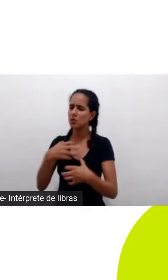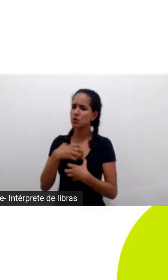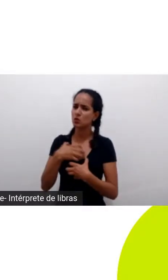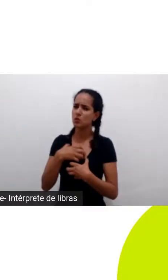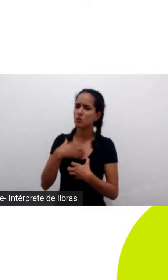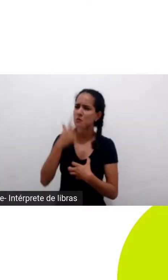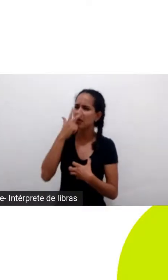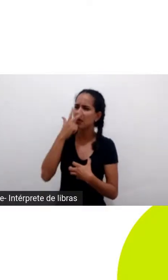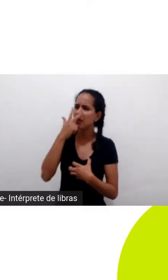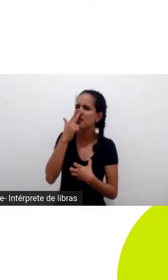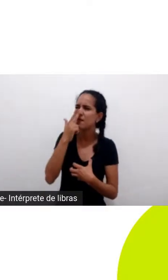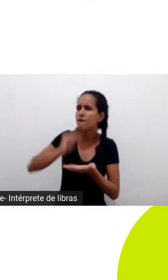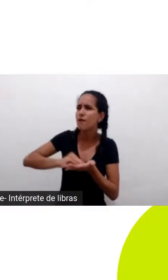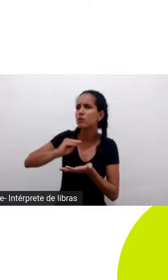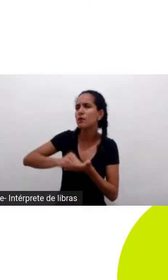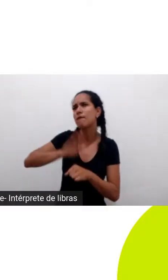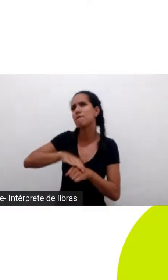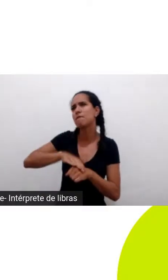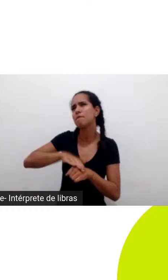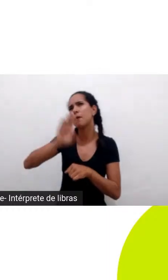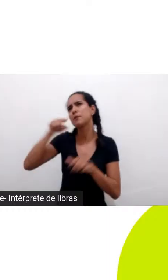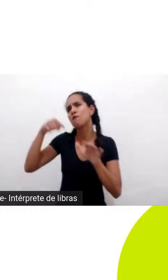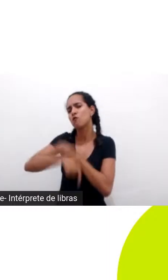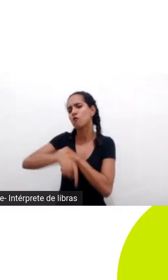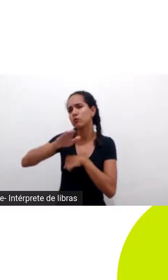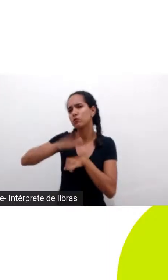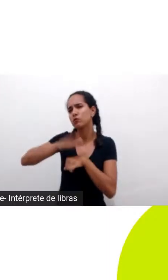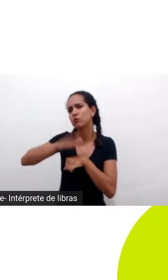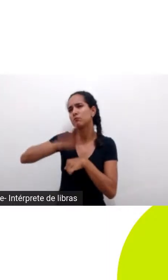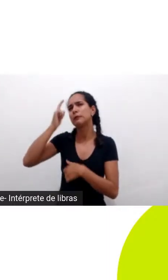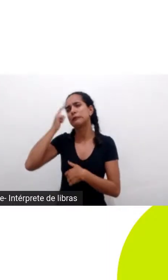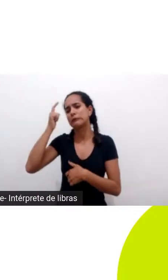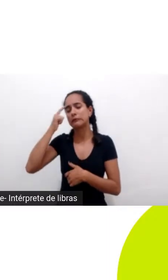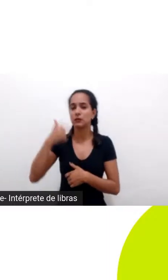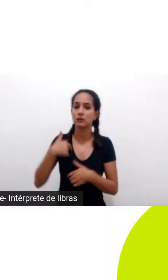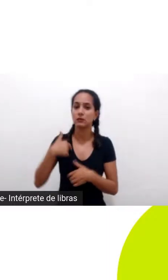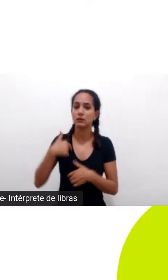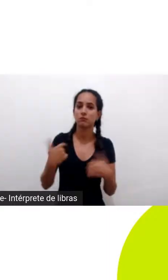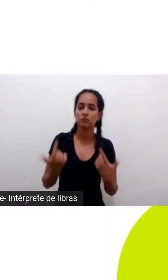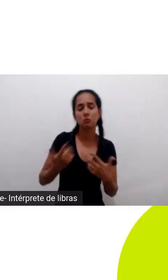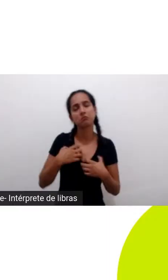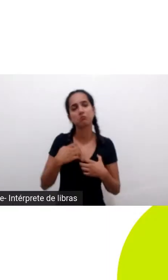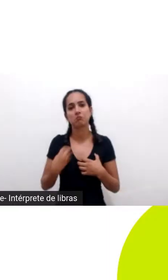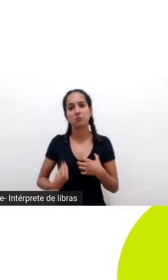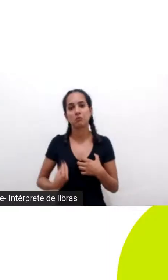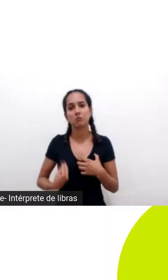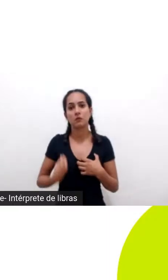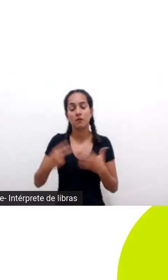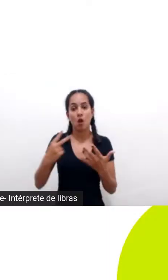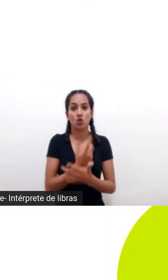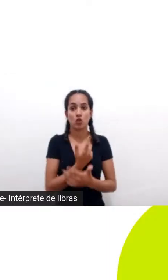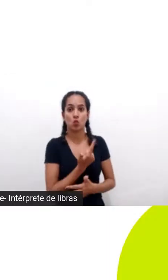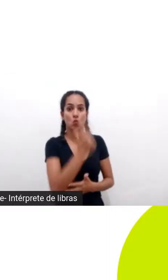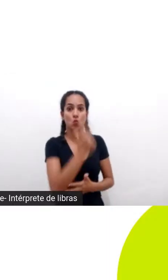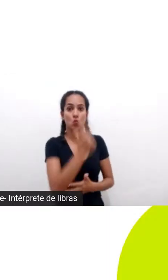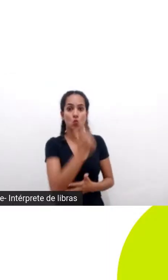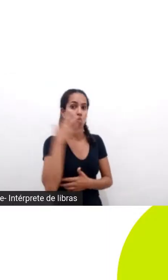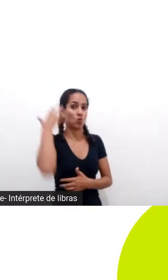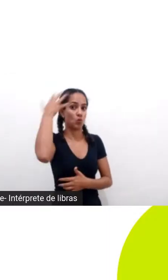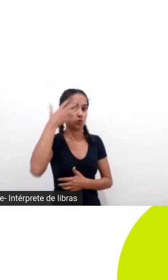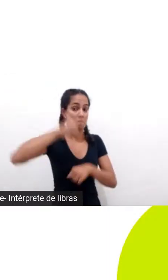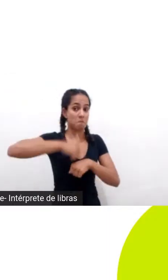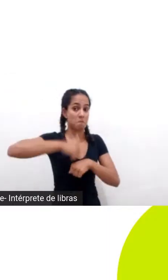pra mim na minha visão e coincidentemente ou por sincronicidades da vida tava acontecendo um outro evento em Quito naquela mesma data